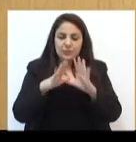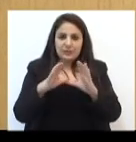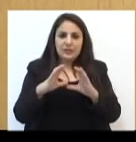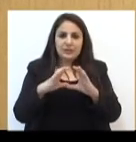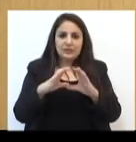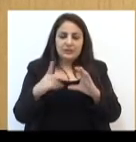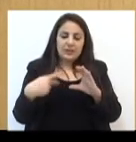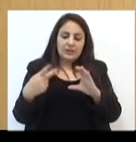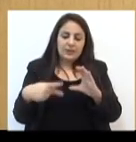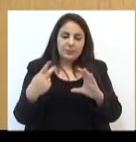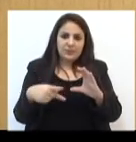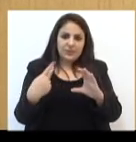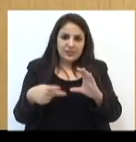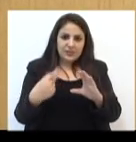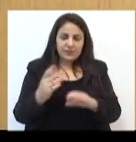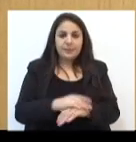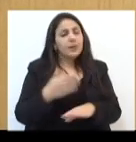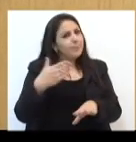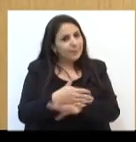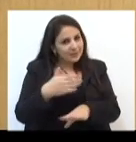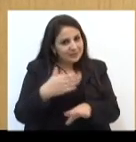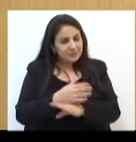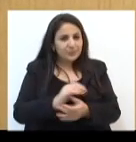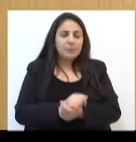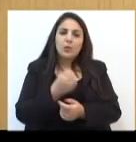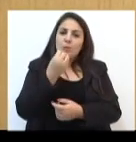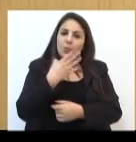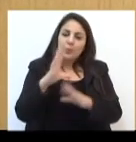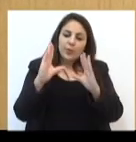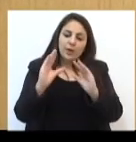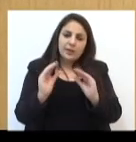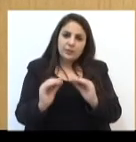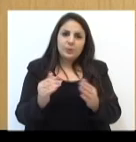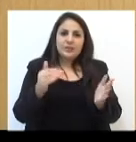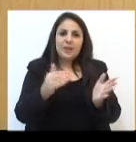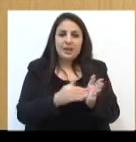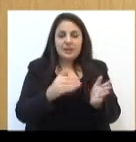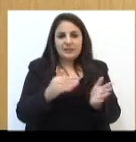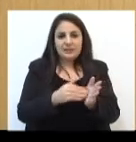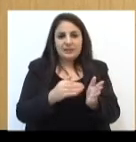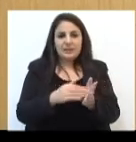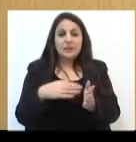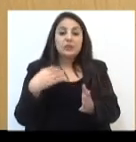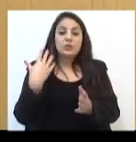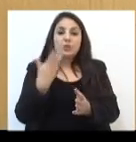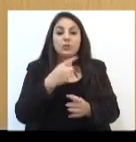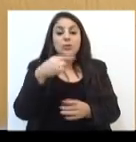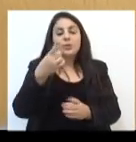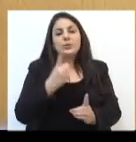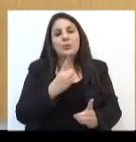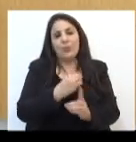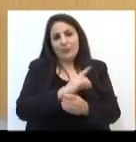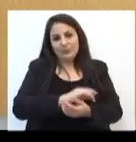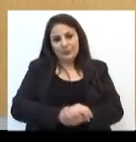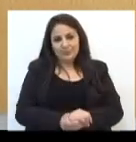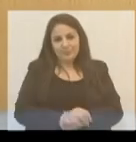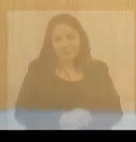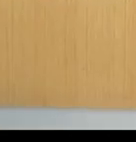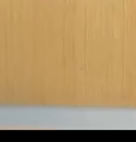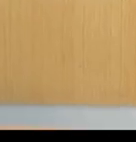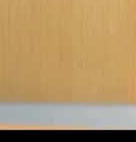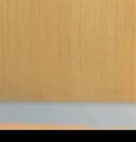plenário da Câmara de Vereadores. Participe! Uma ótima noite e até a nossa próxima edição.